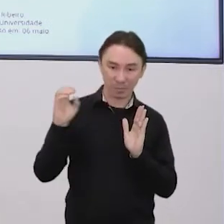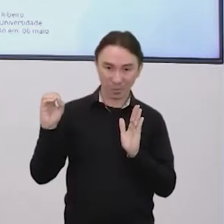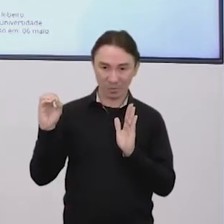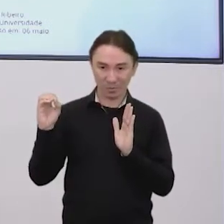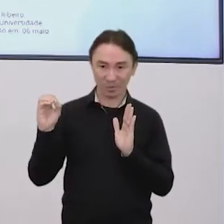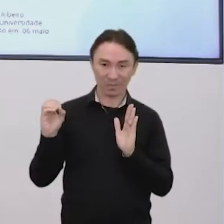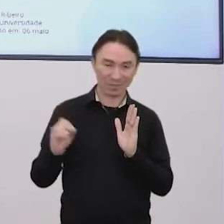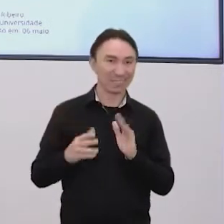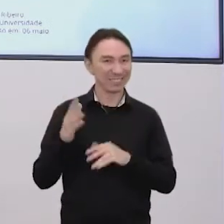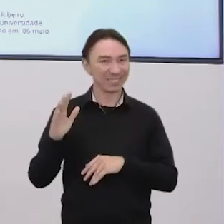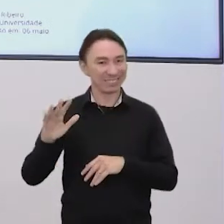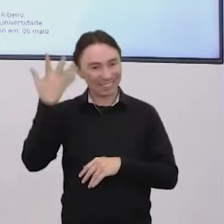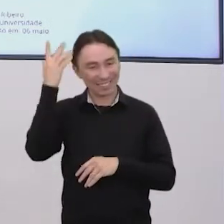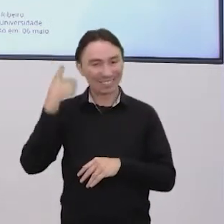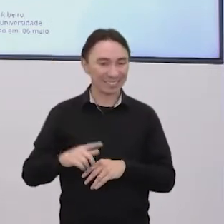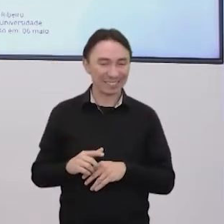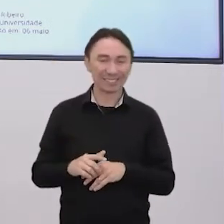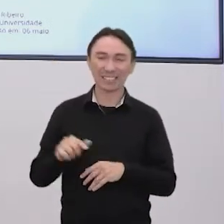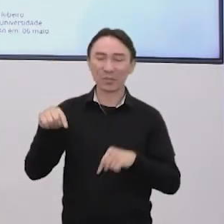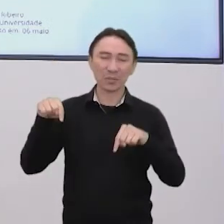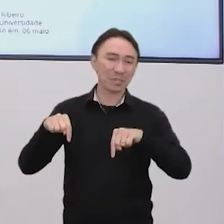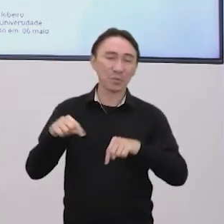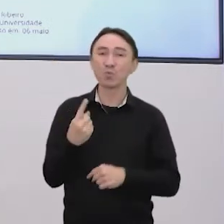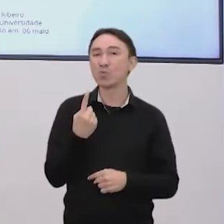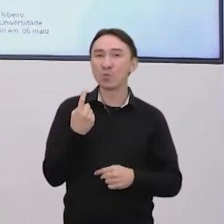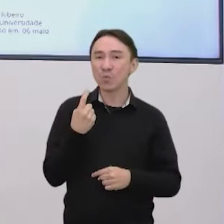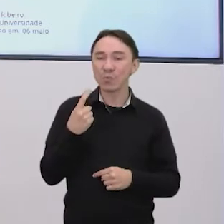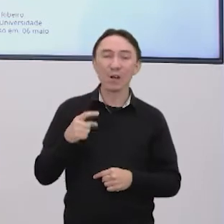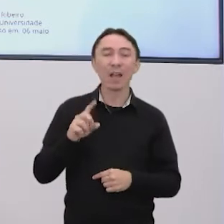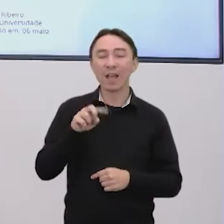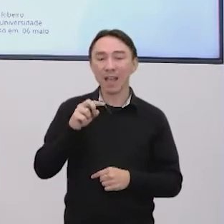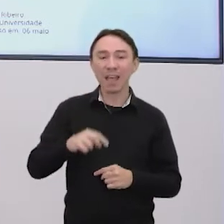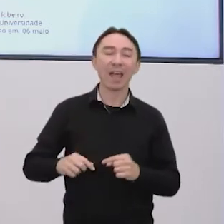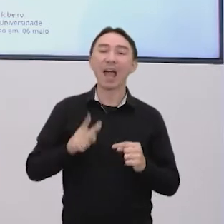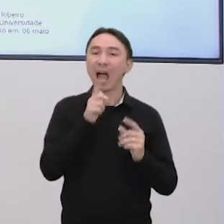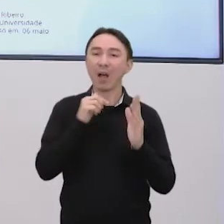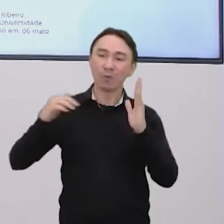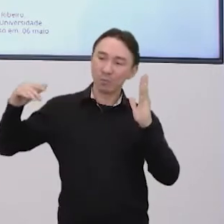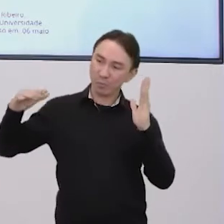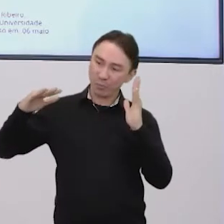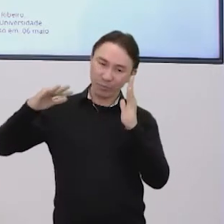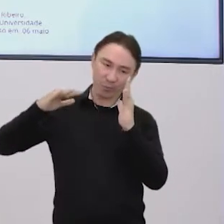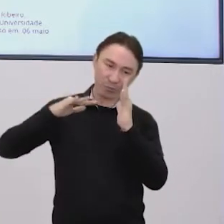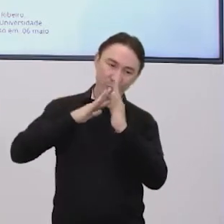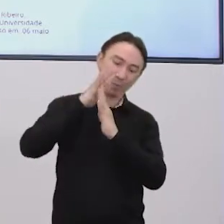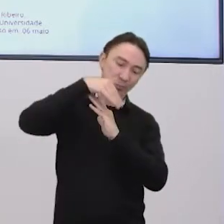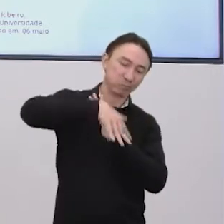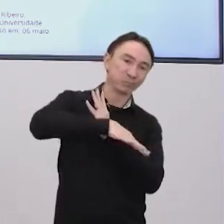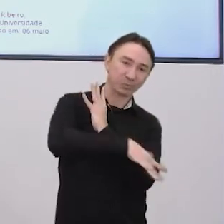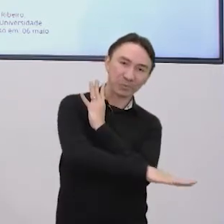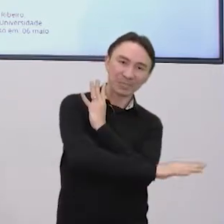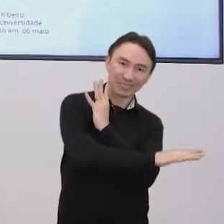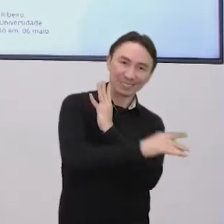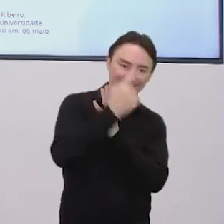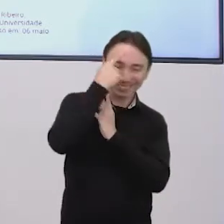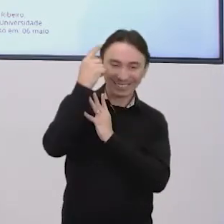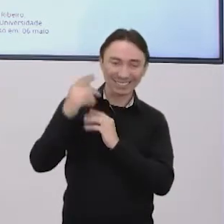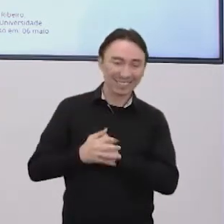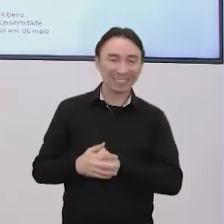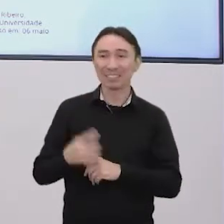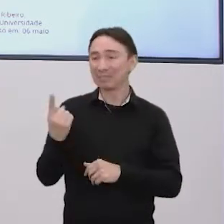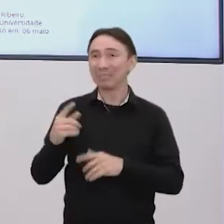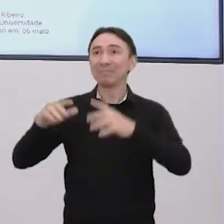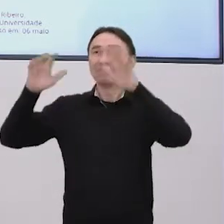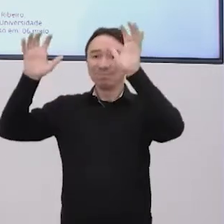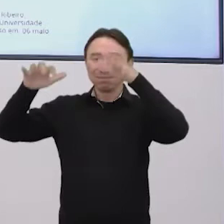hidrelétricas, então a gente conta com chuvas, né, com abastecimento de água. E quando teve uma estiagem,